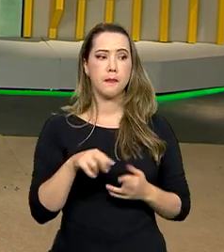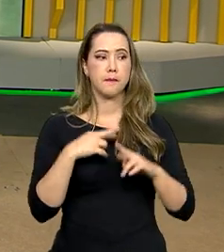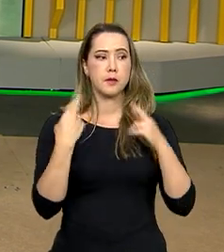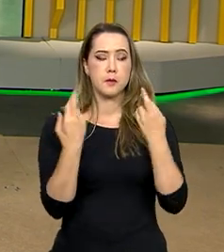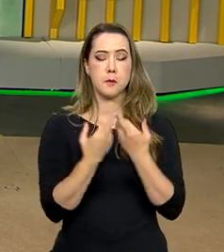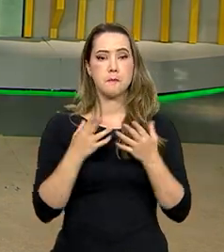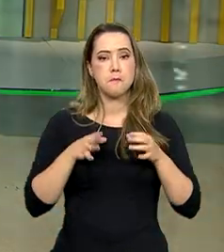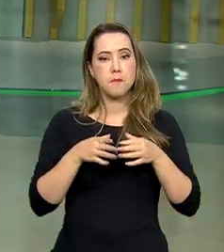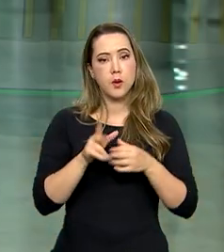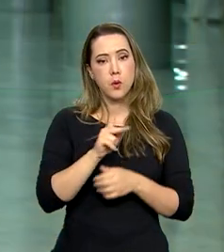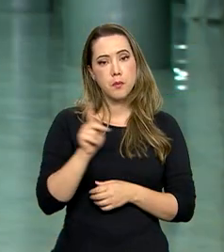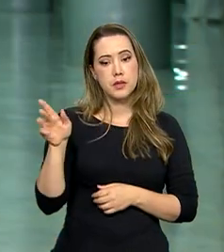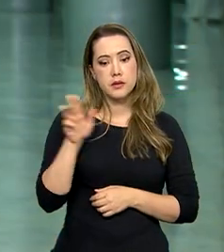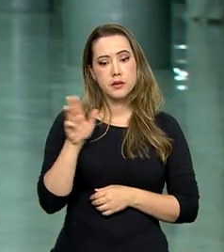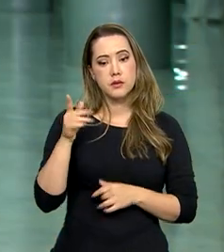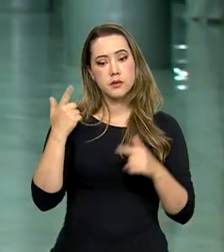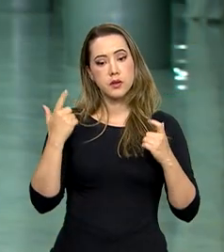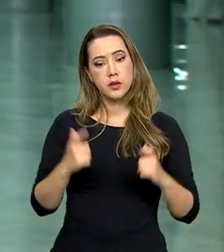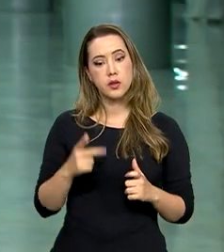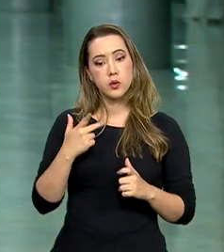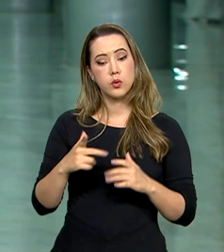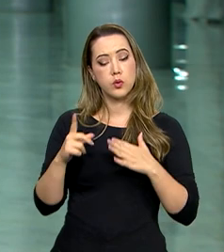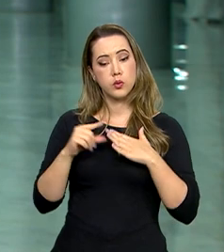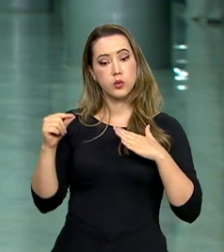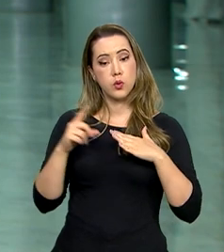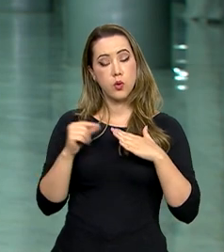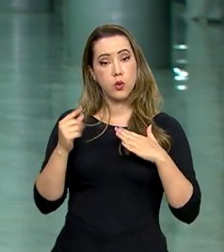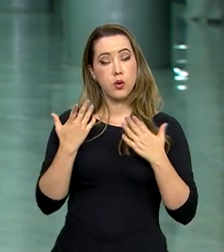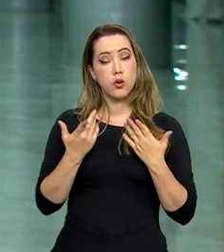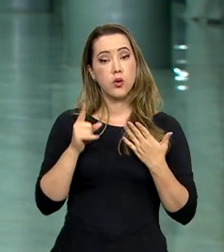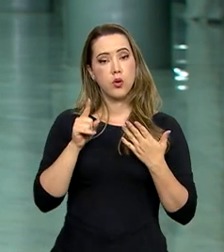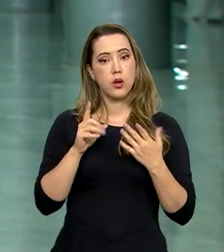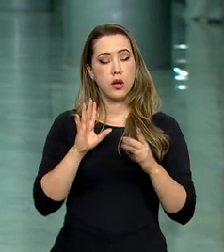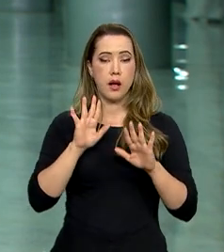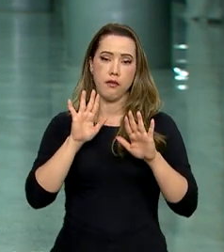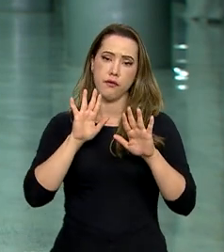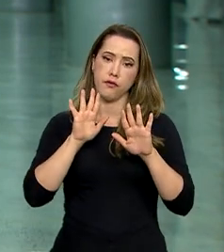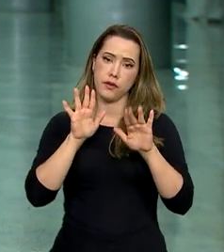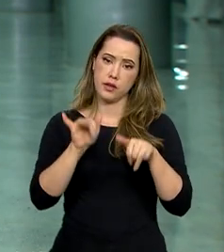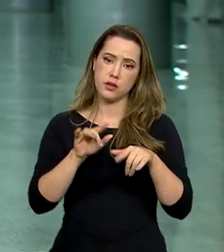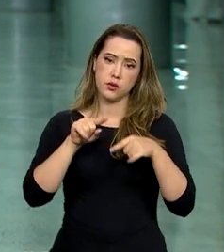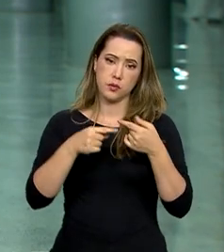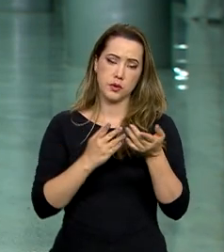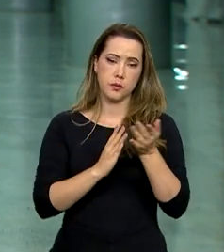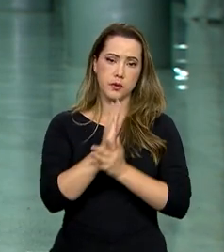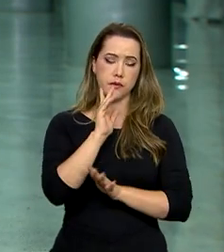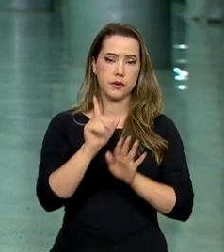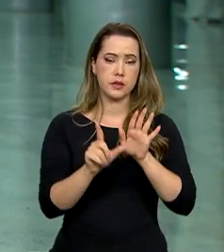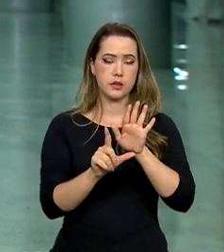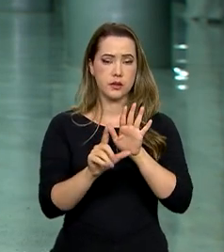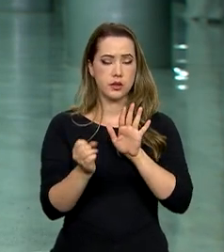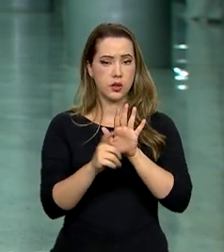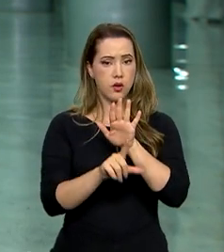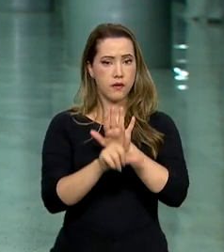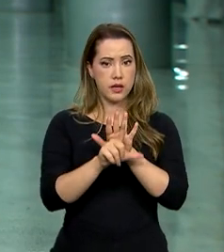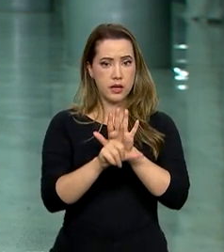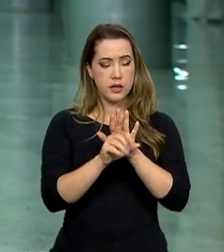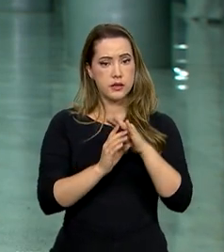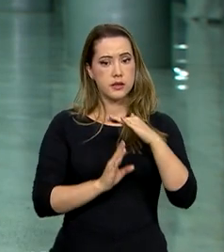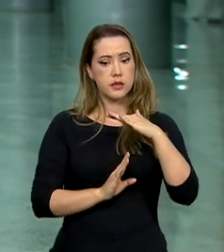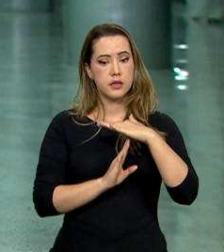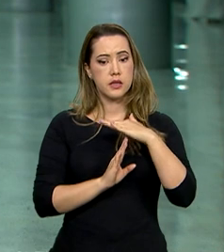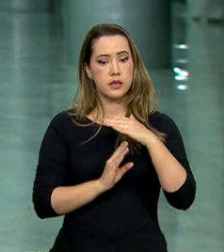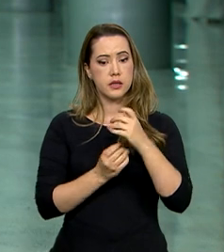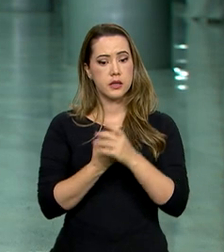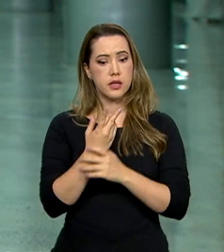reunião com o presidente Lula aqui no Palácio do Planalto acabou há pouco, logo após a cerimônia de sanção da nova lei que estabelece